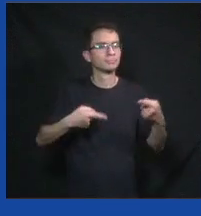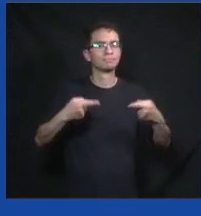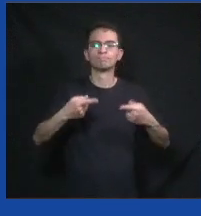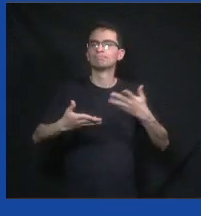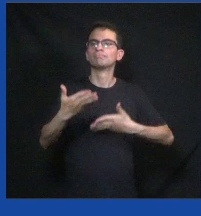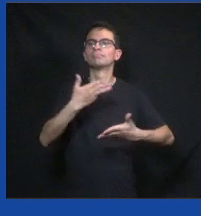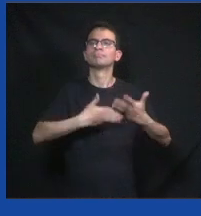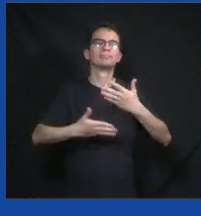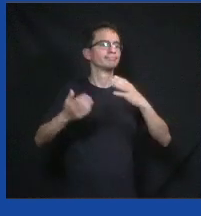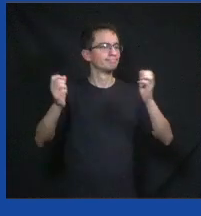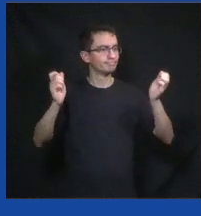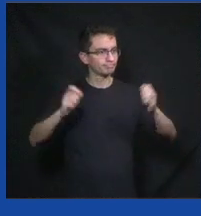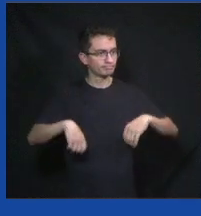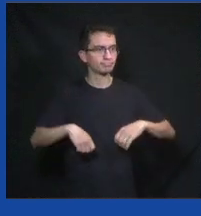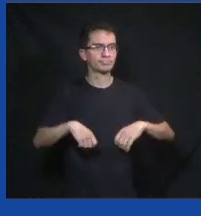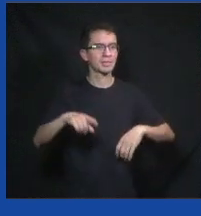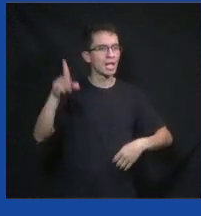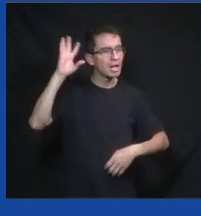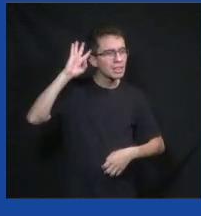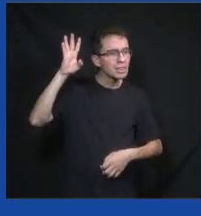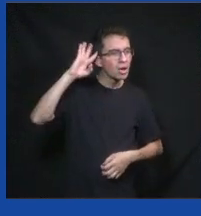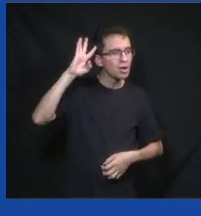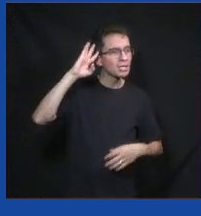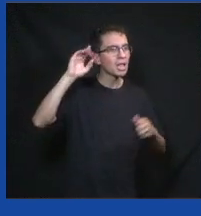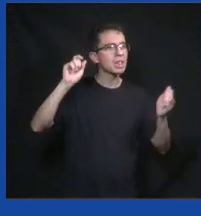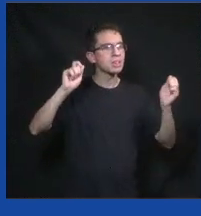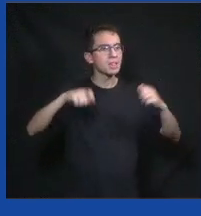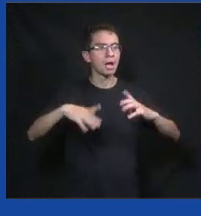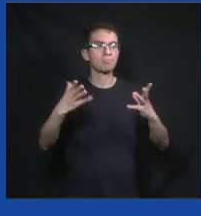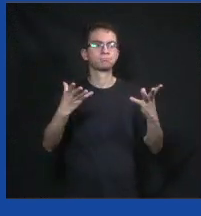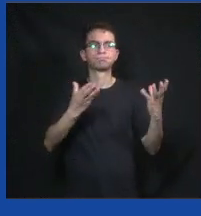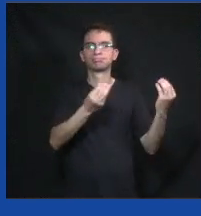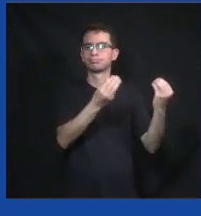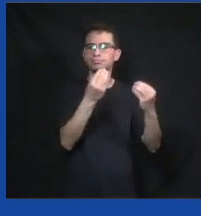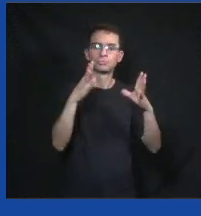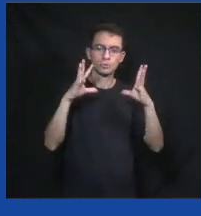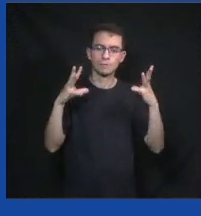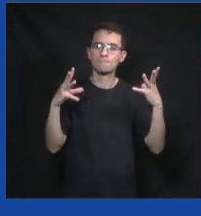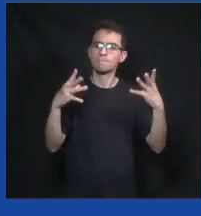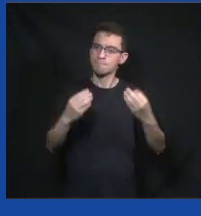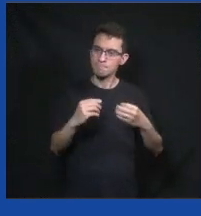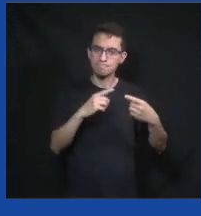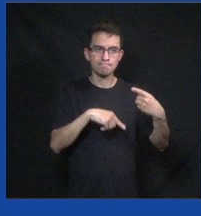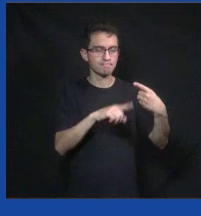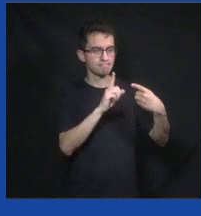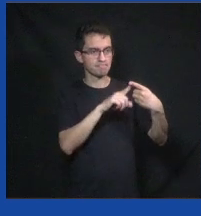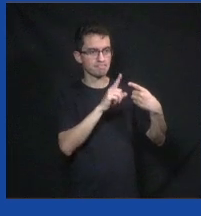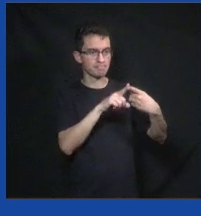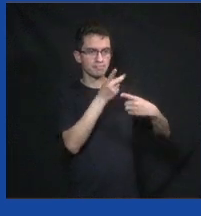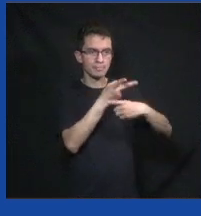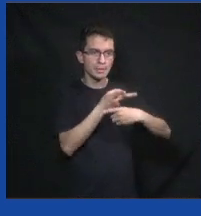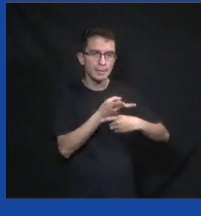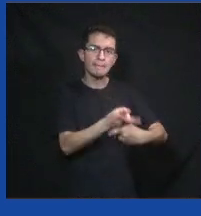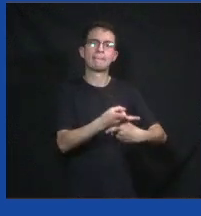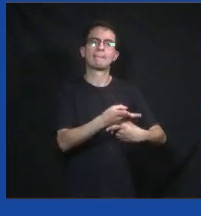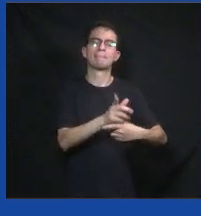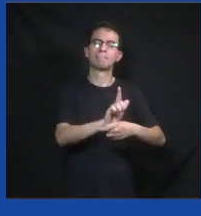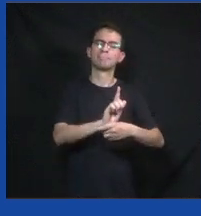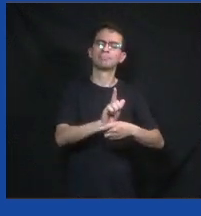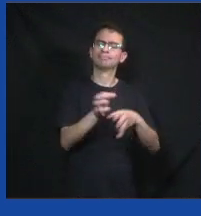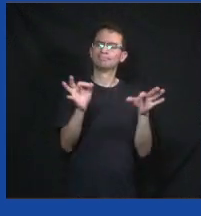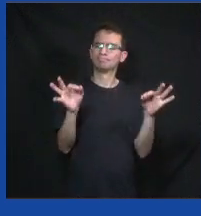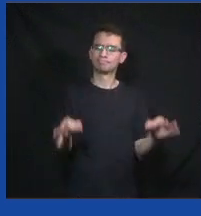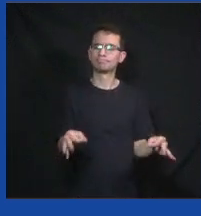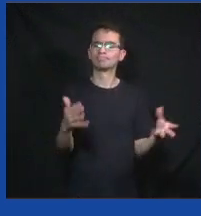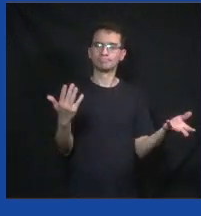A gente desenvolveu uma teoria em si que é aplicada em vários municípios no país que traz uma busca para uma gestão mais eficiente. Aqui,